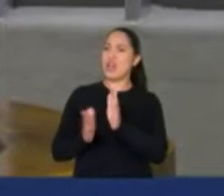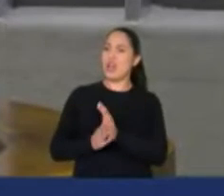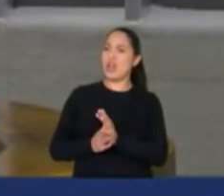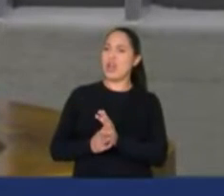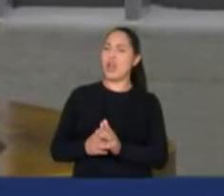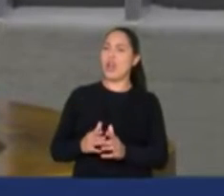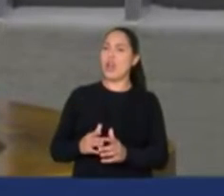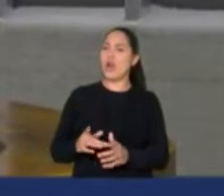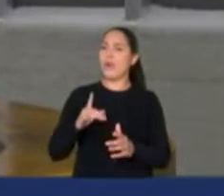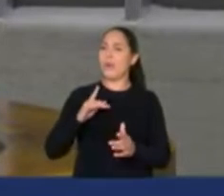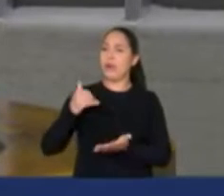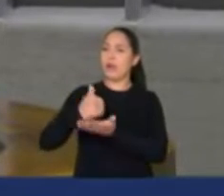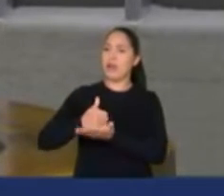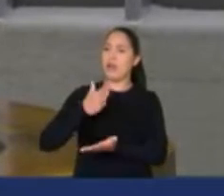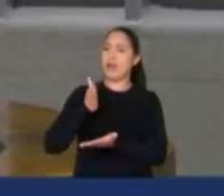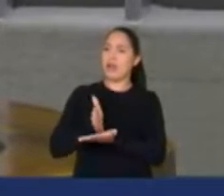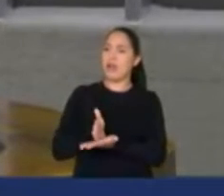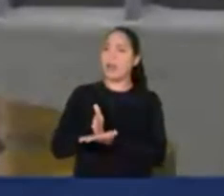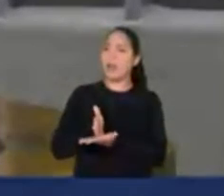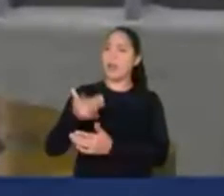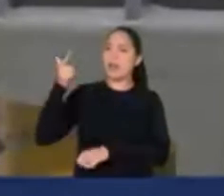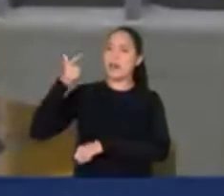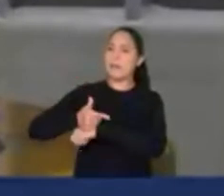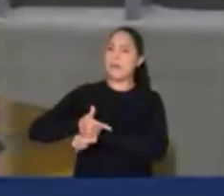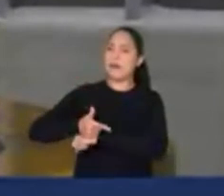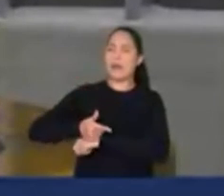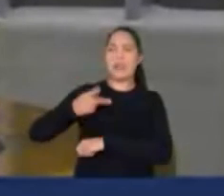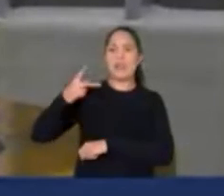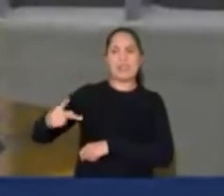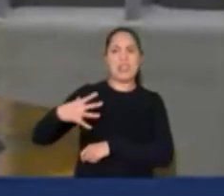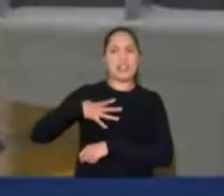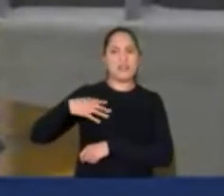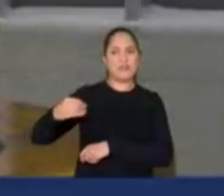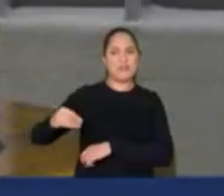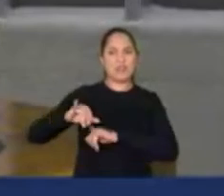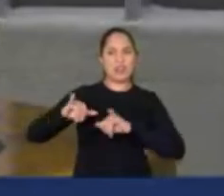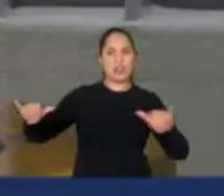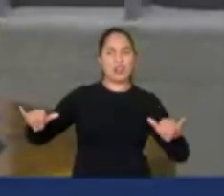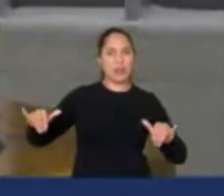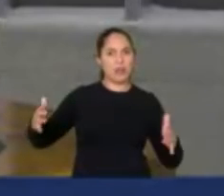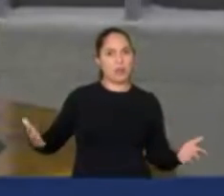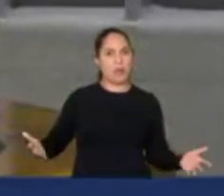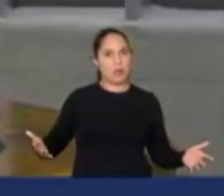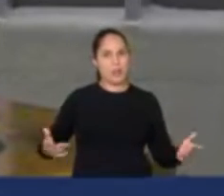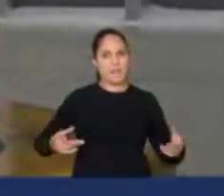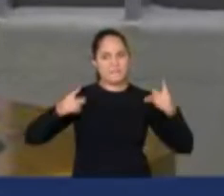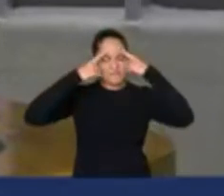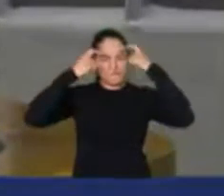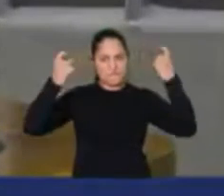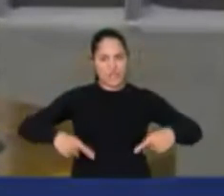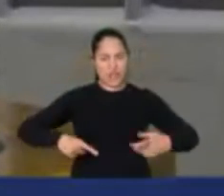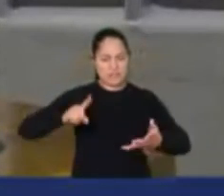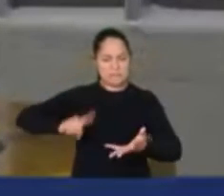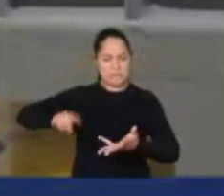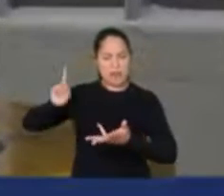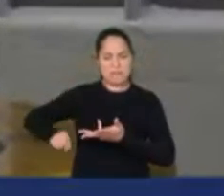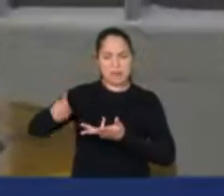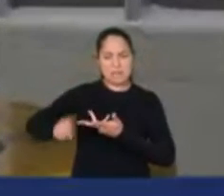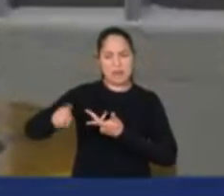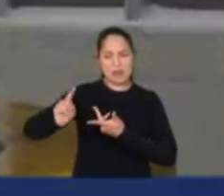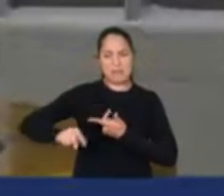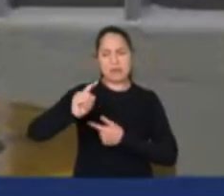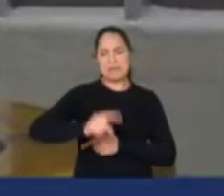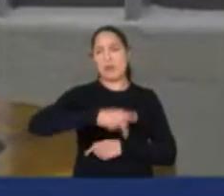e à violência. Não é normal a escalada de violência que vem acontecendo no Brasil. O